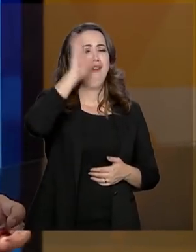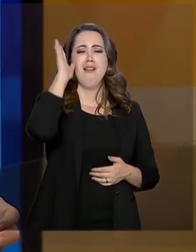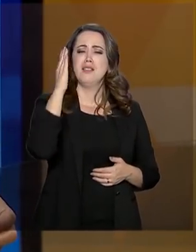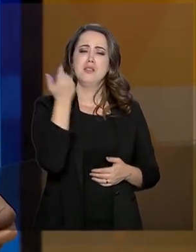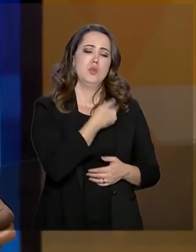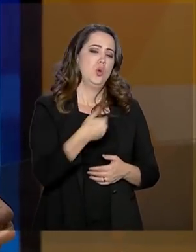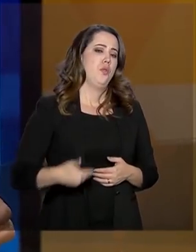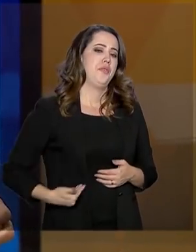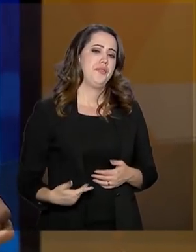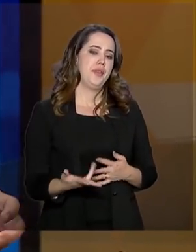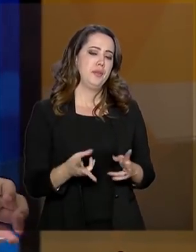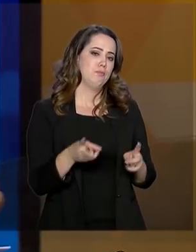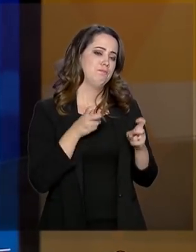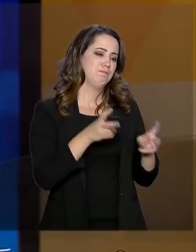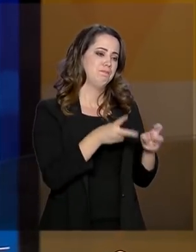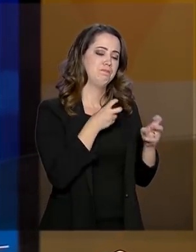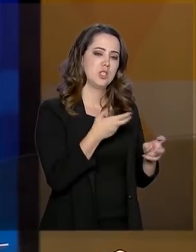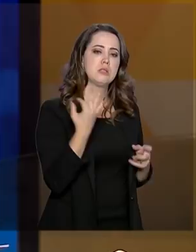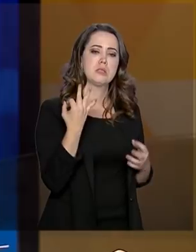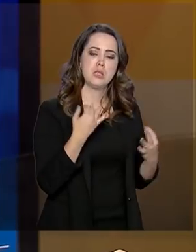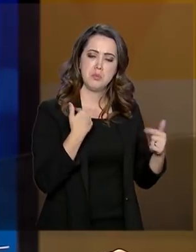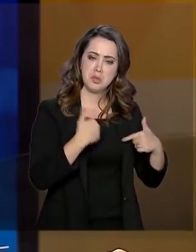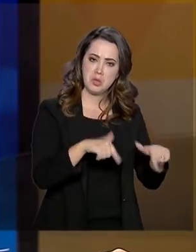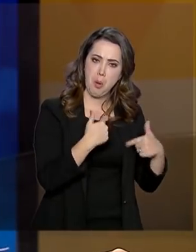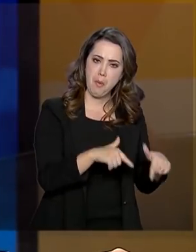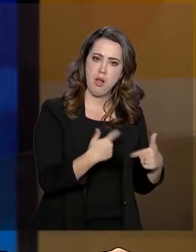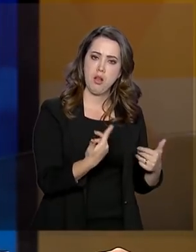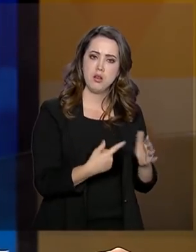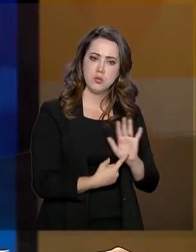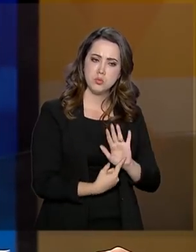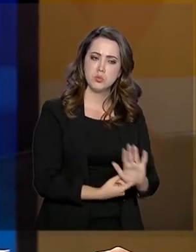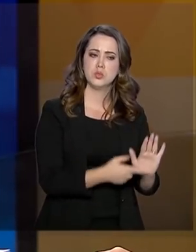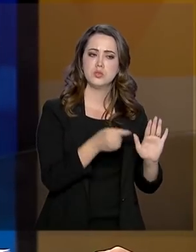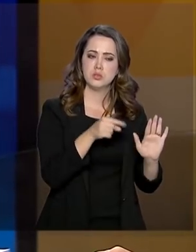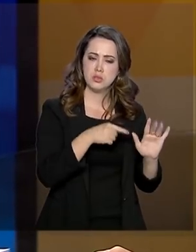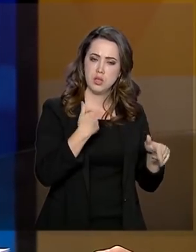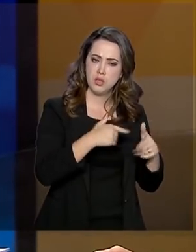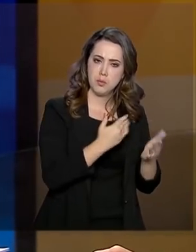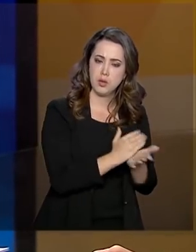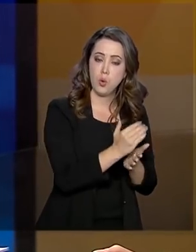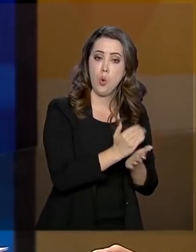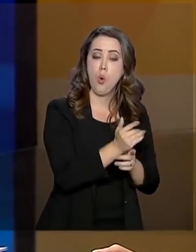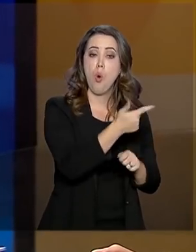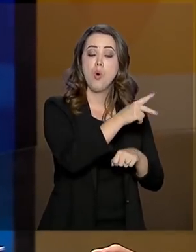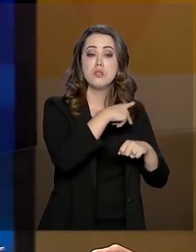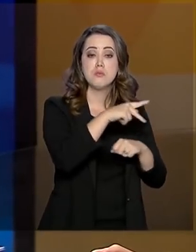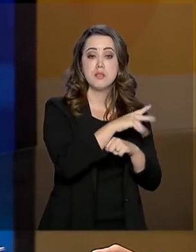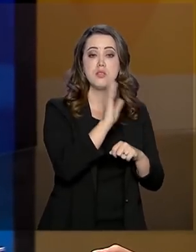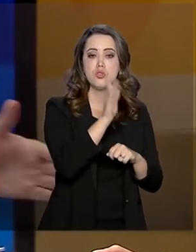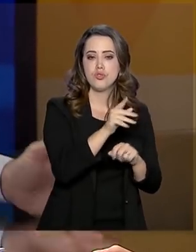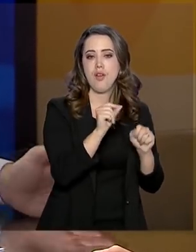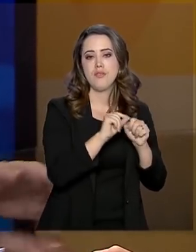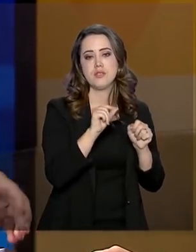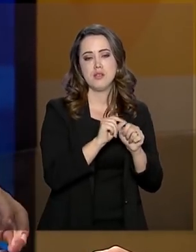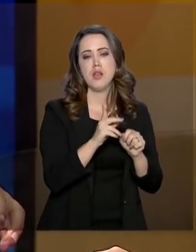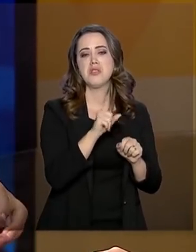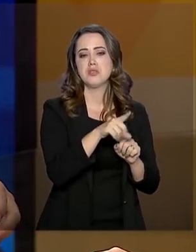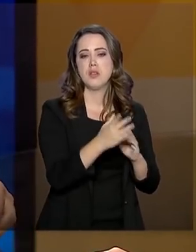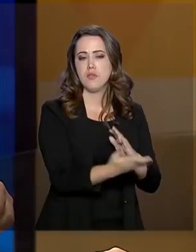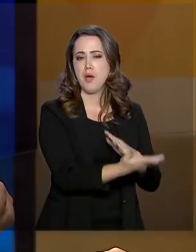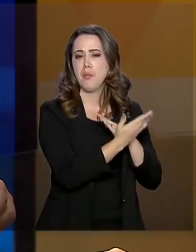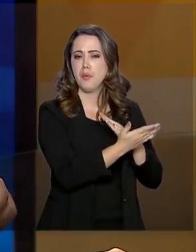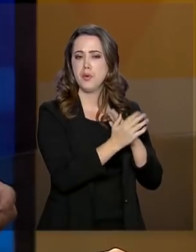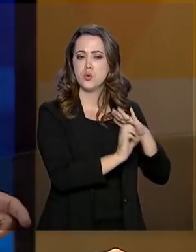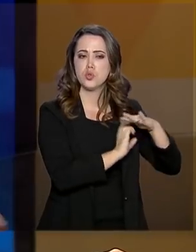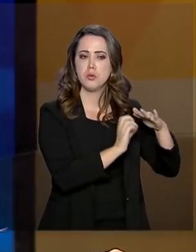essa expertise para fazer isso, está colocando isso em prática, outros países já fizeram isso e tiveram o apoio da